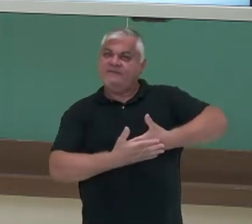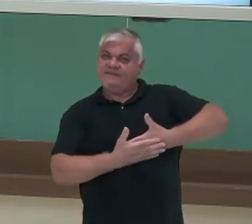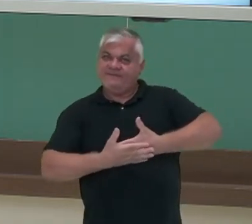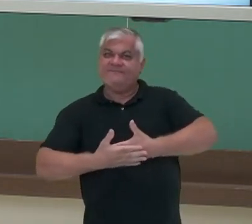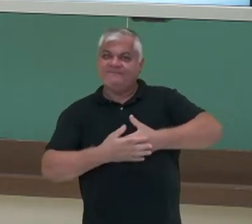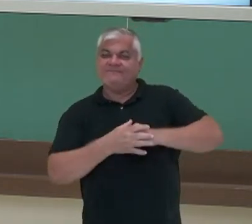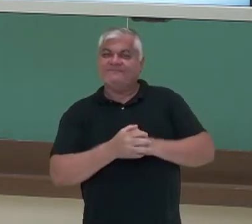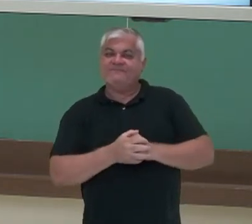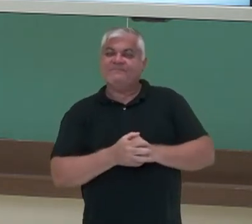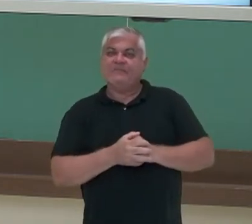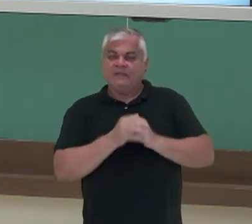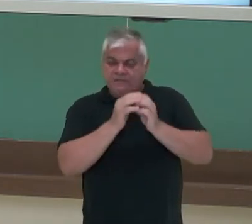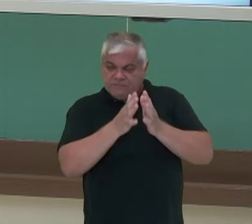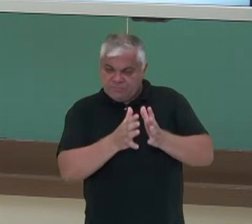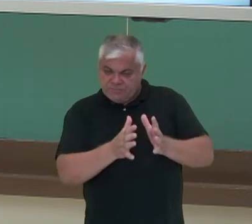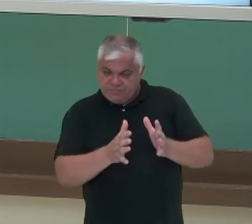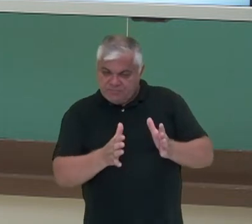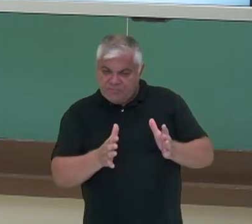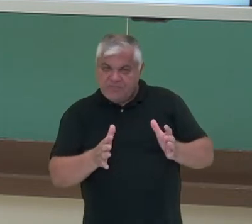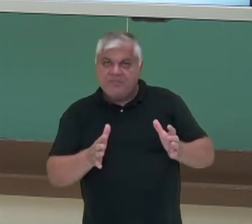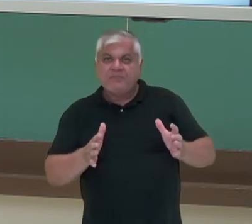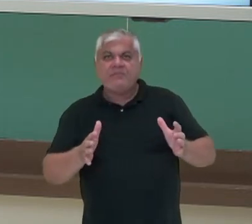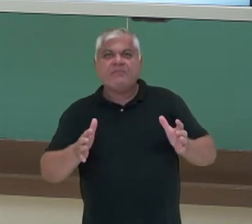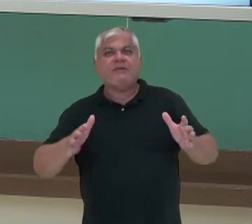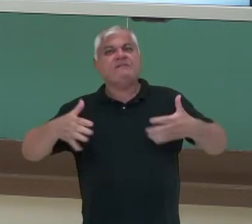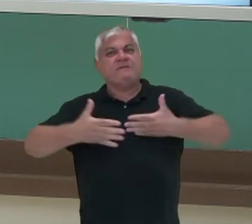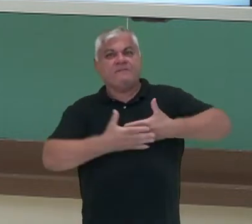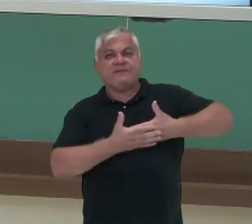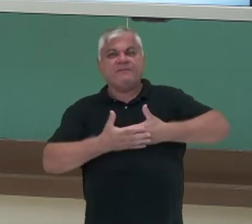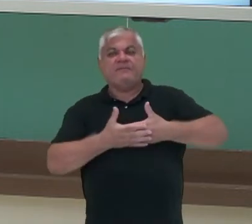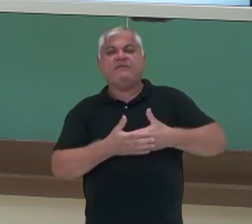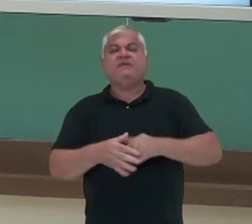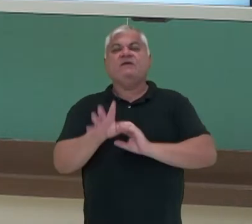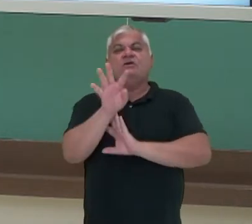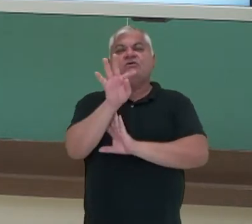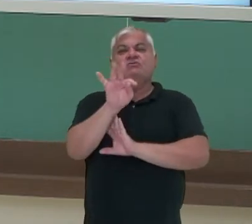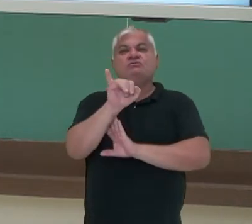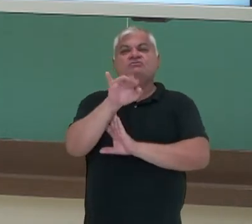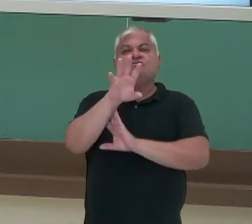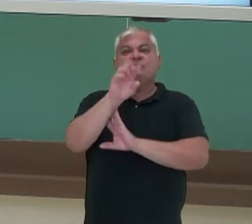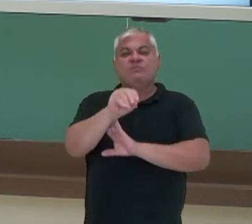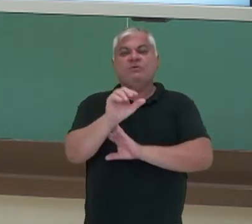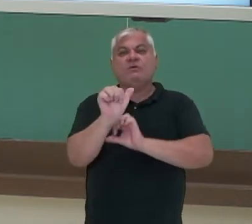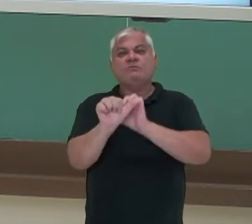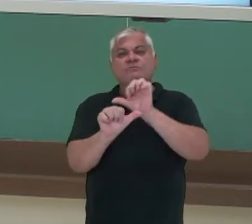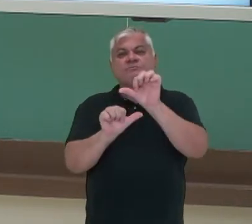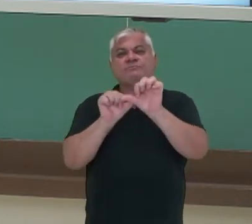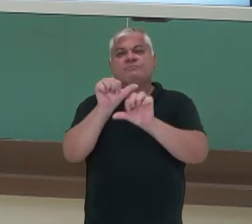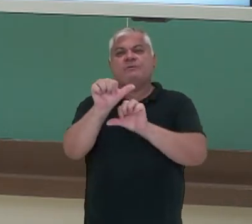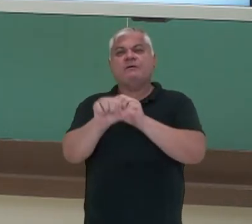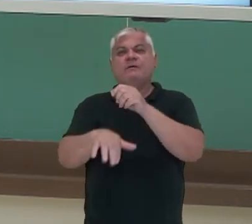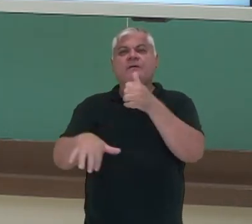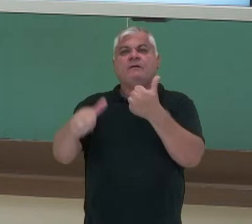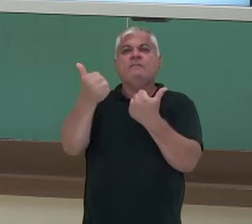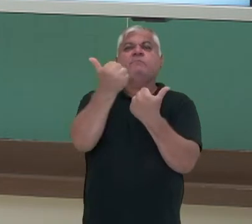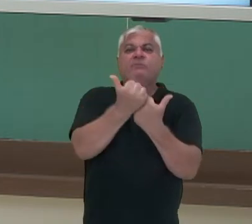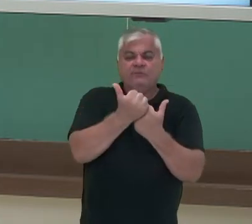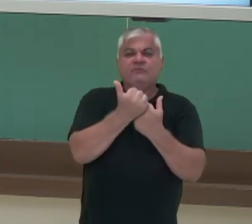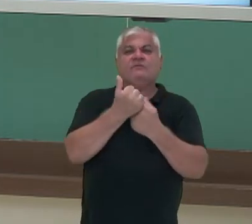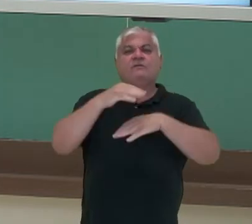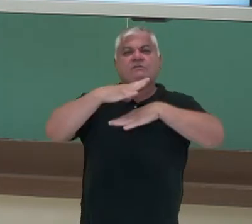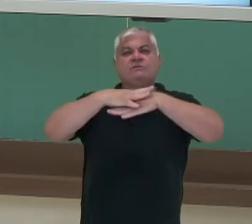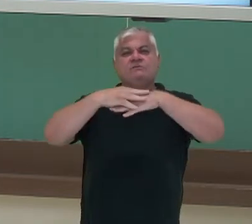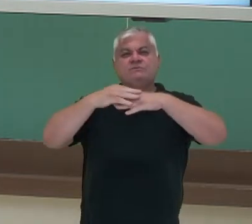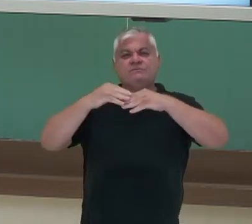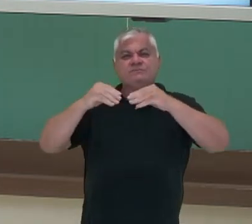longo do processo da vida, esse timo aqui, ele vai sendo substituído ali por um tecido adiposo.